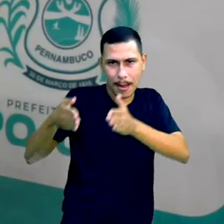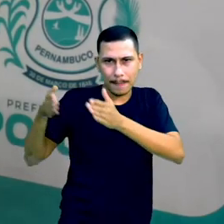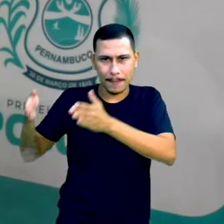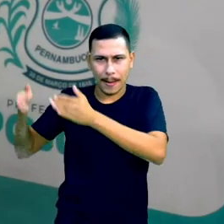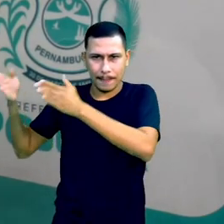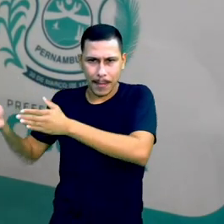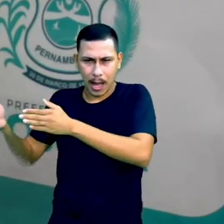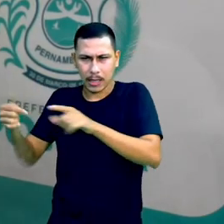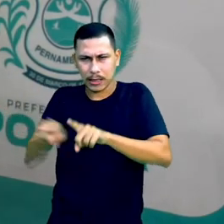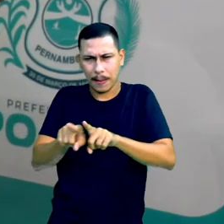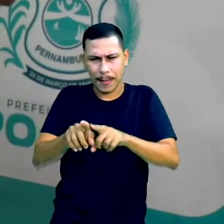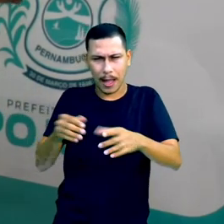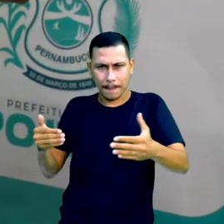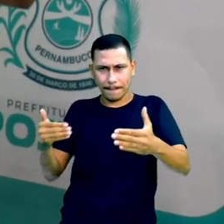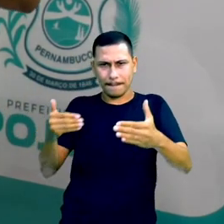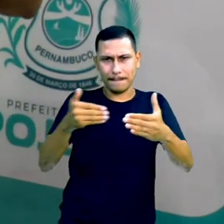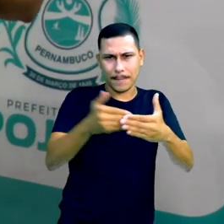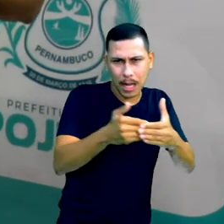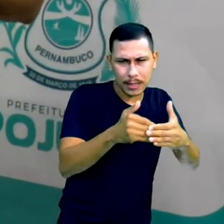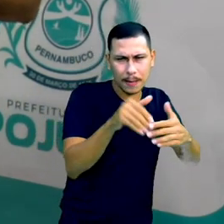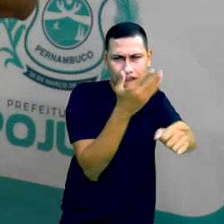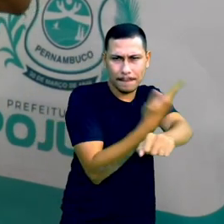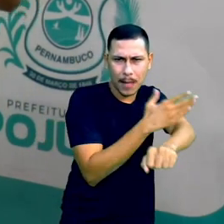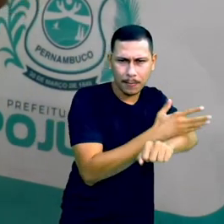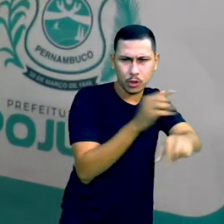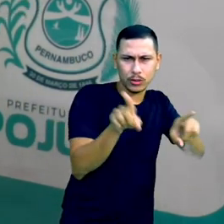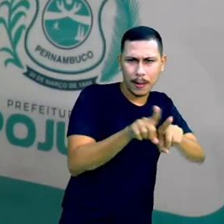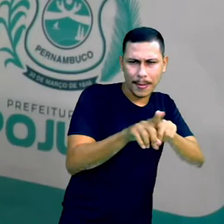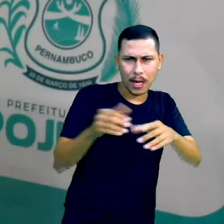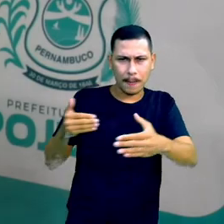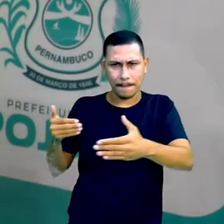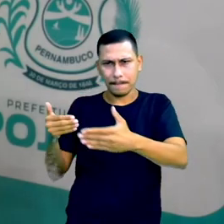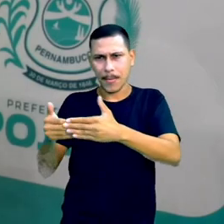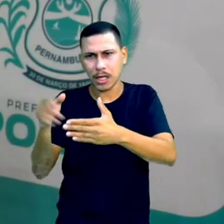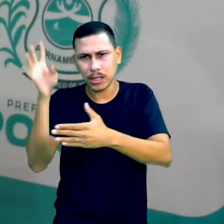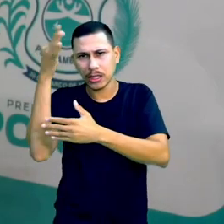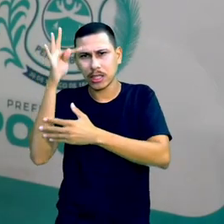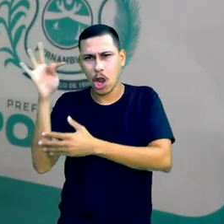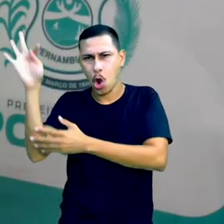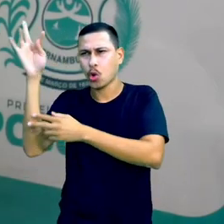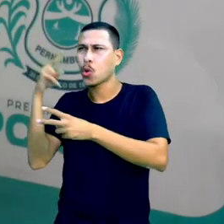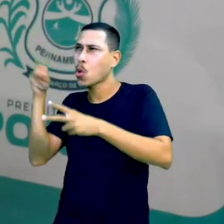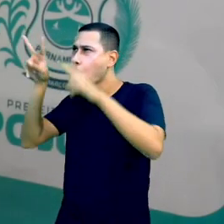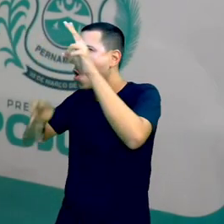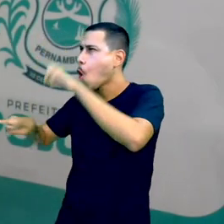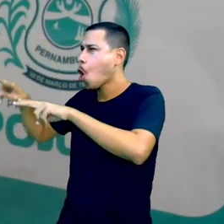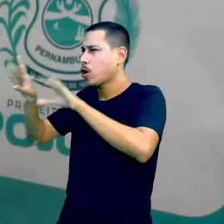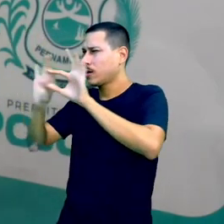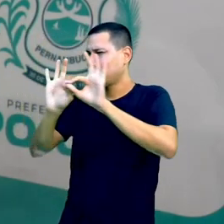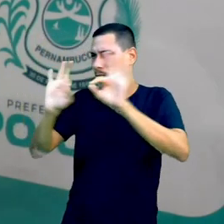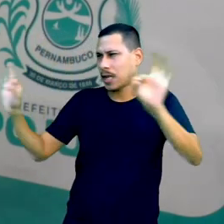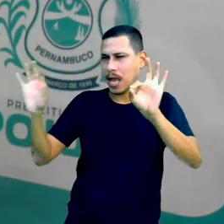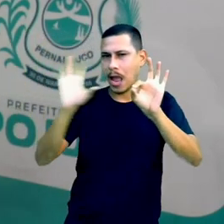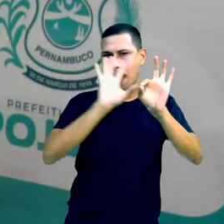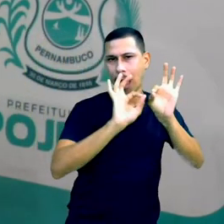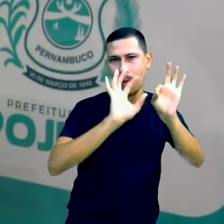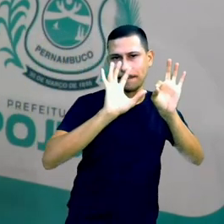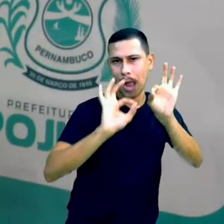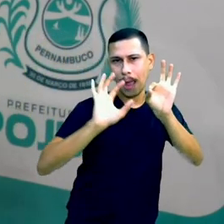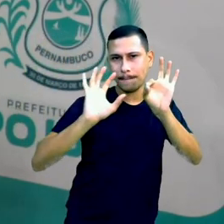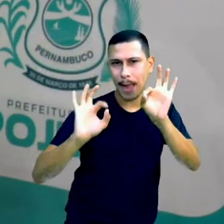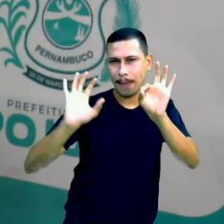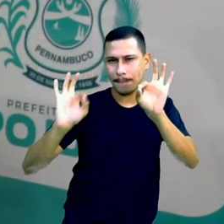prático e o limite teórico. O limite teórico são essas linhas pontilhadas que a gente tem,